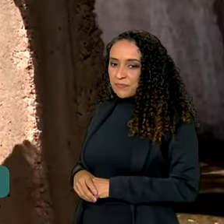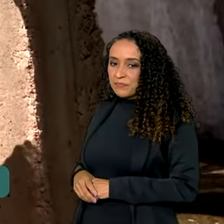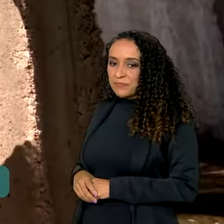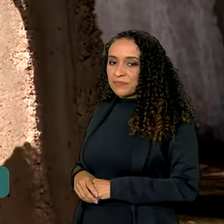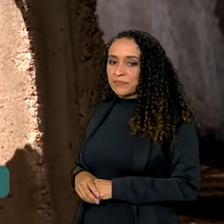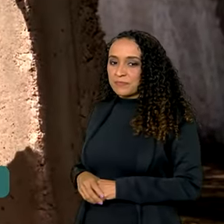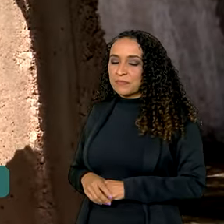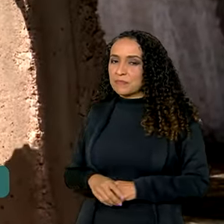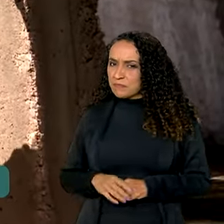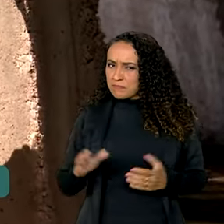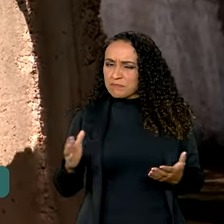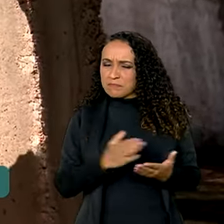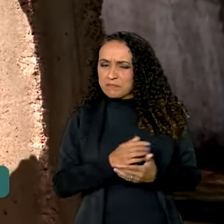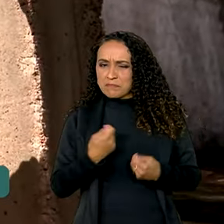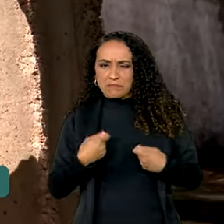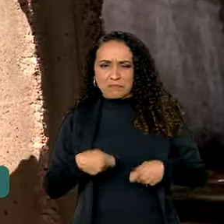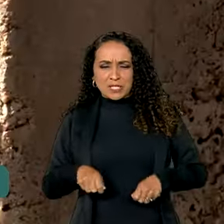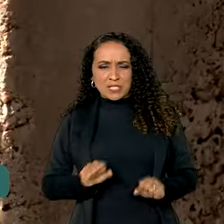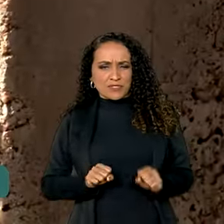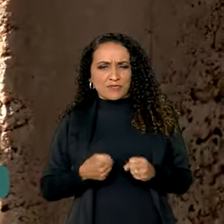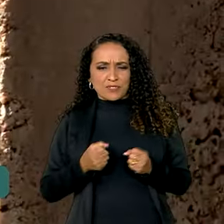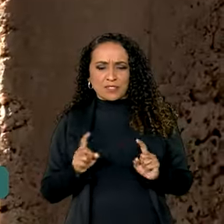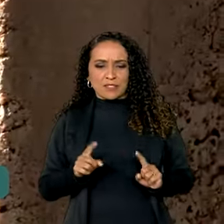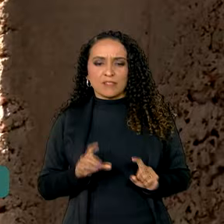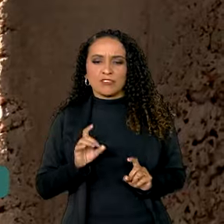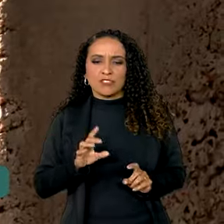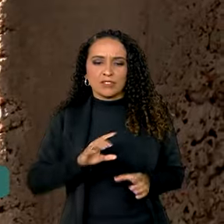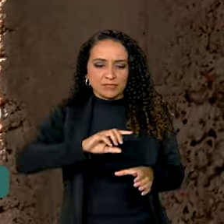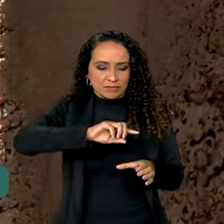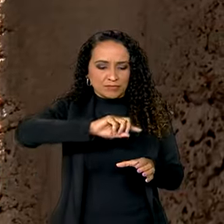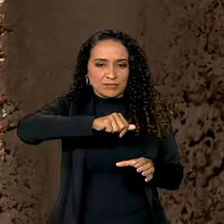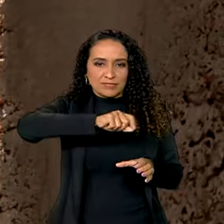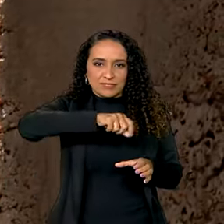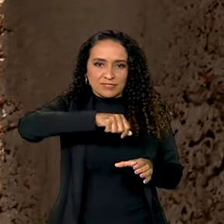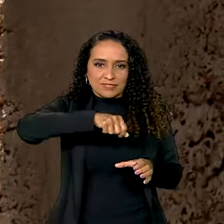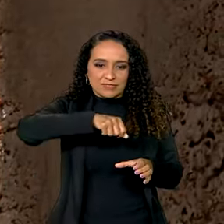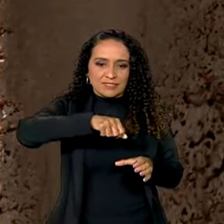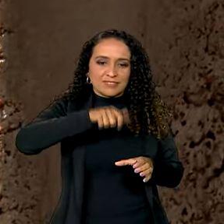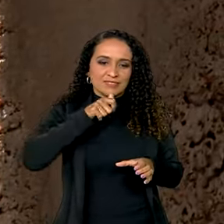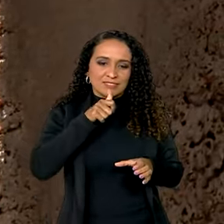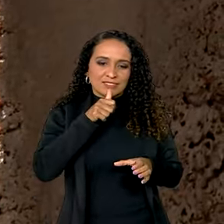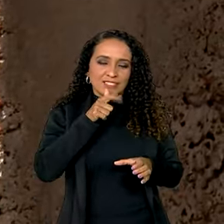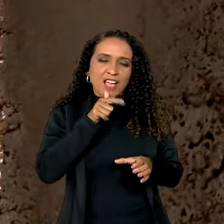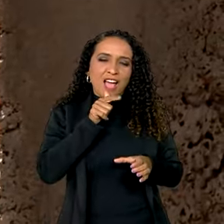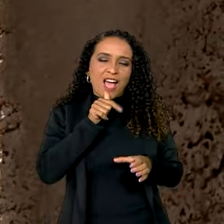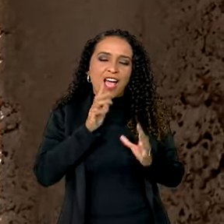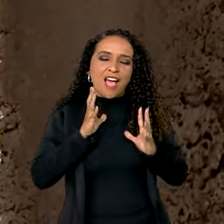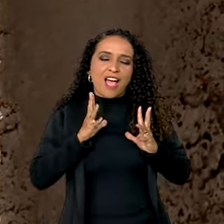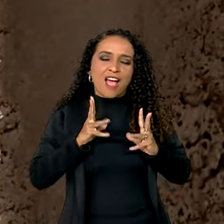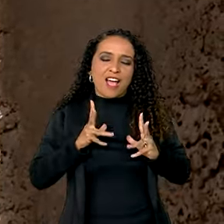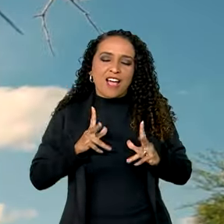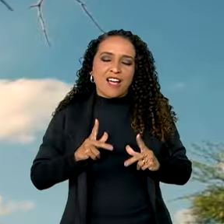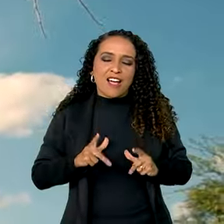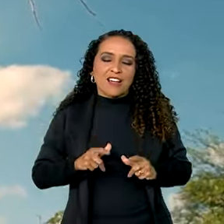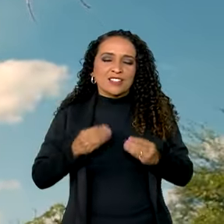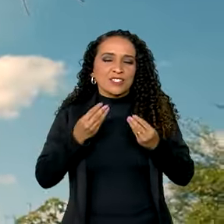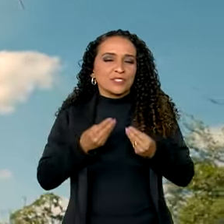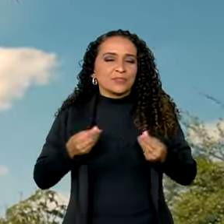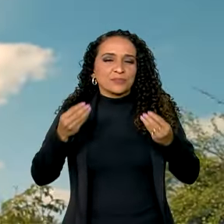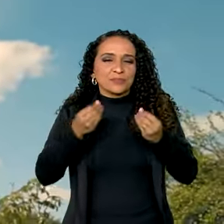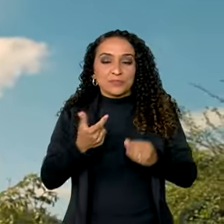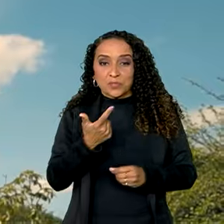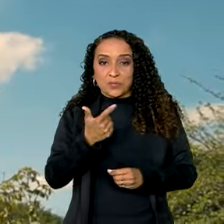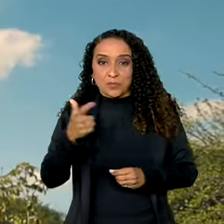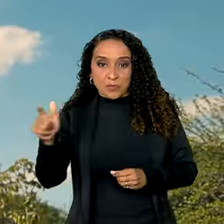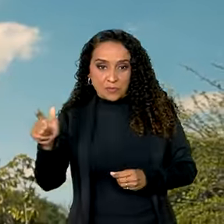Para uns, nem é preciso esforço. Basta abrir a torneira para ela descer límpida e fresca. Para